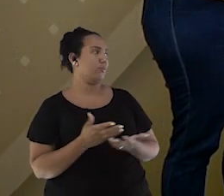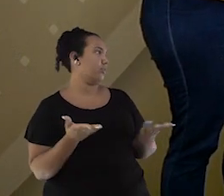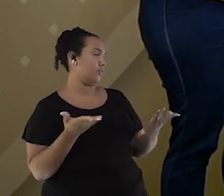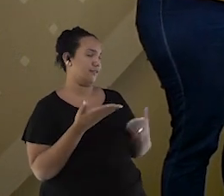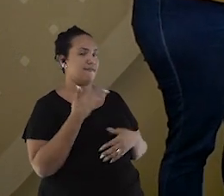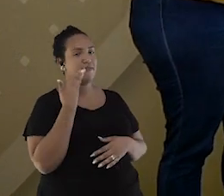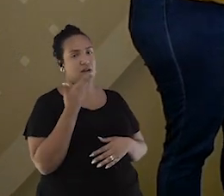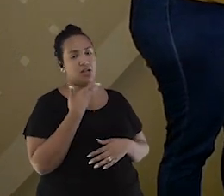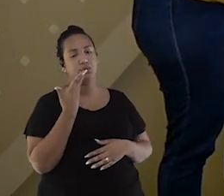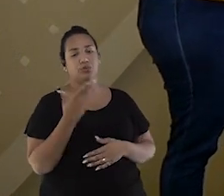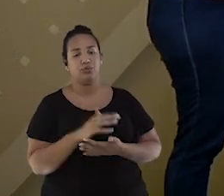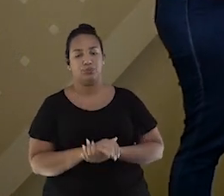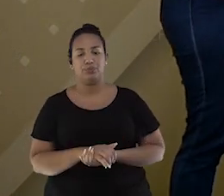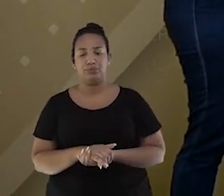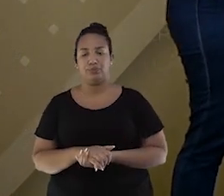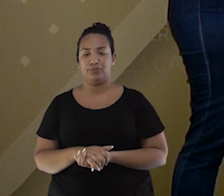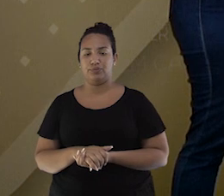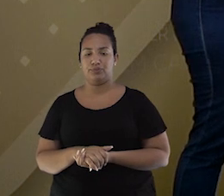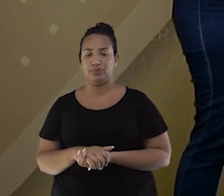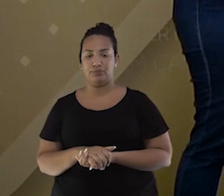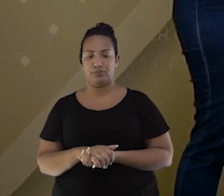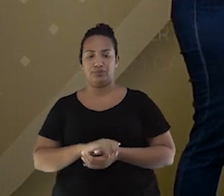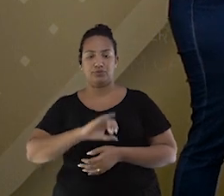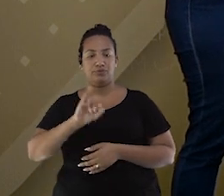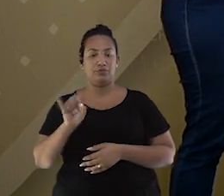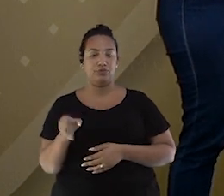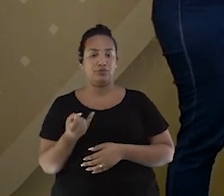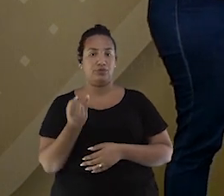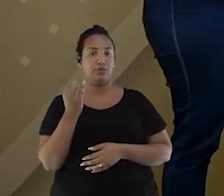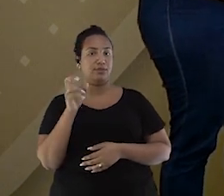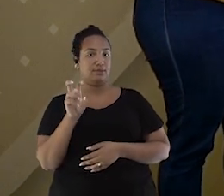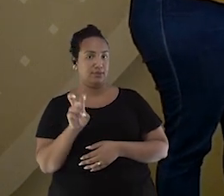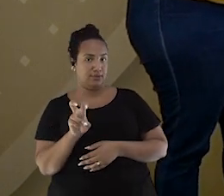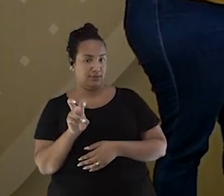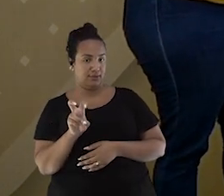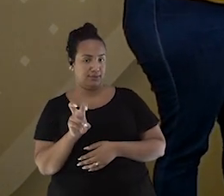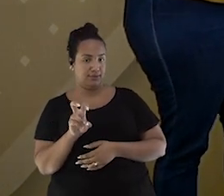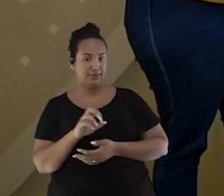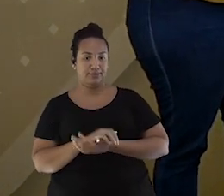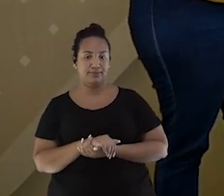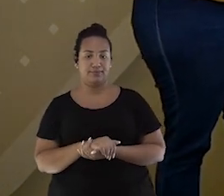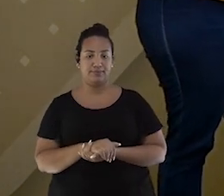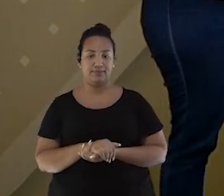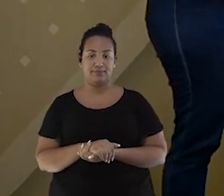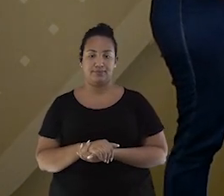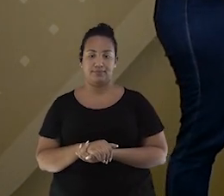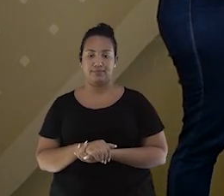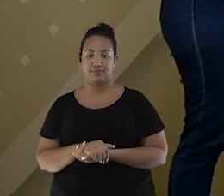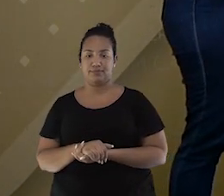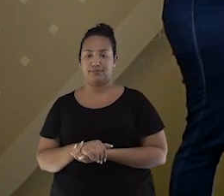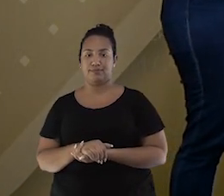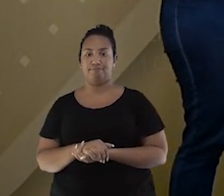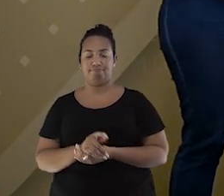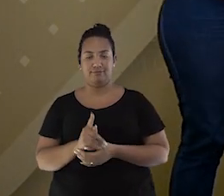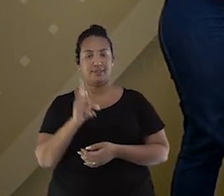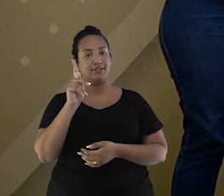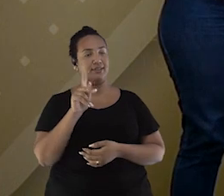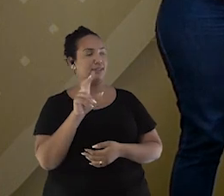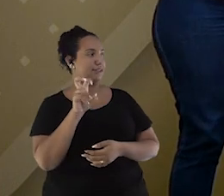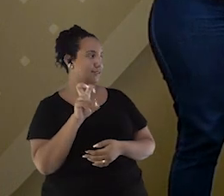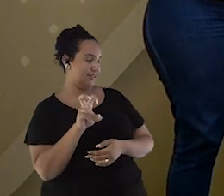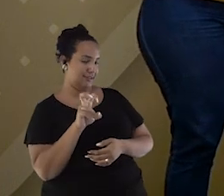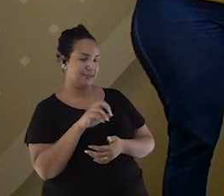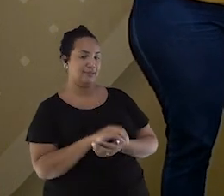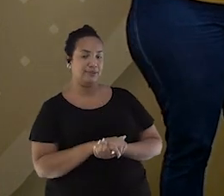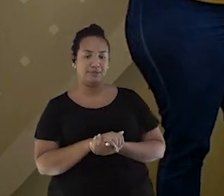Eu acho. Certo? Vamos lá. J5. Isso. J5. E K5. Isso aí, Bia.